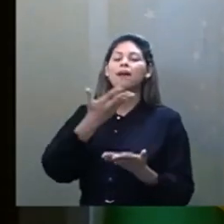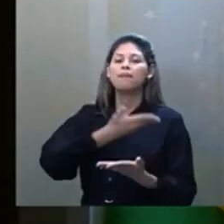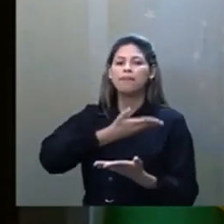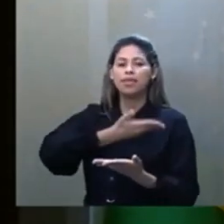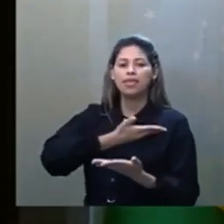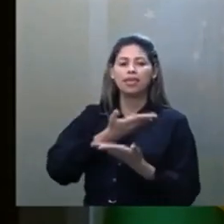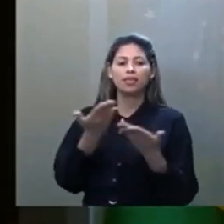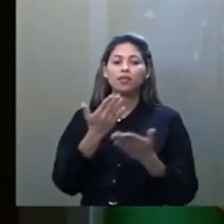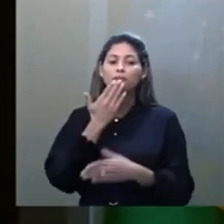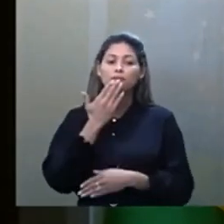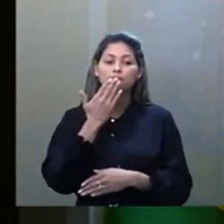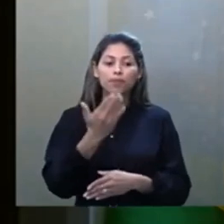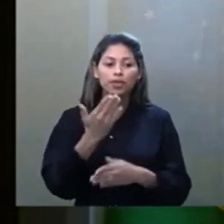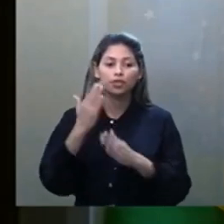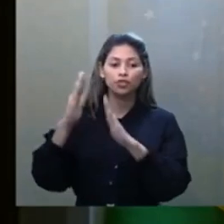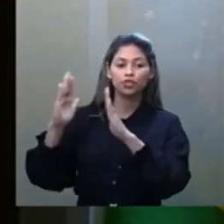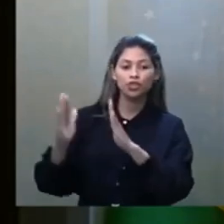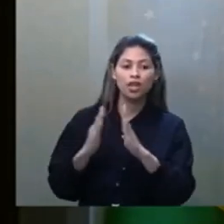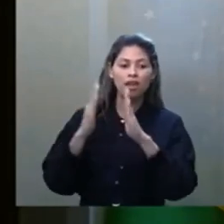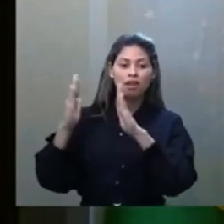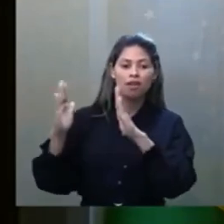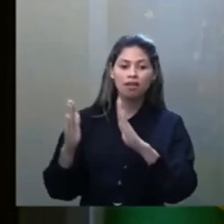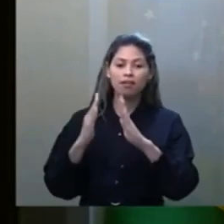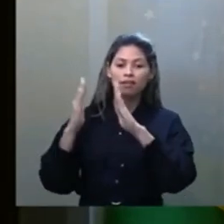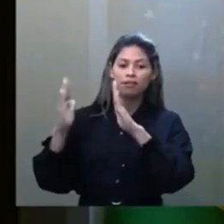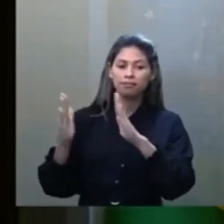colocar os slides, a gente trouxe alguns slides.